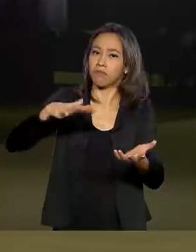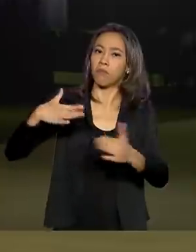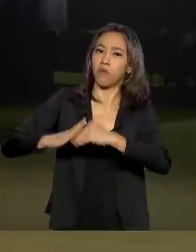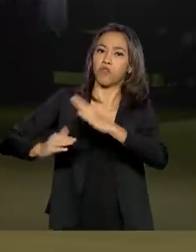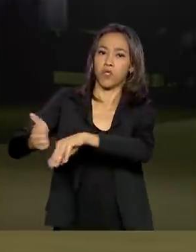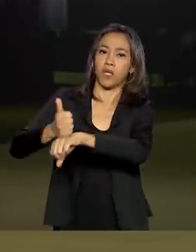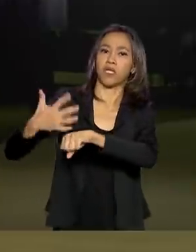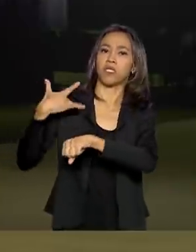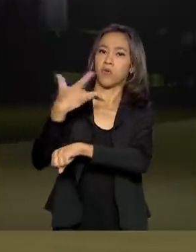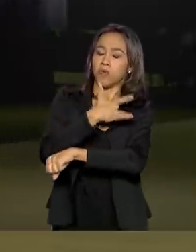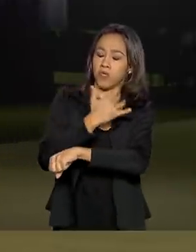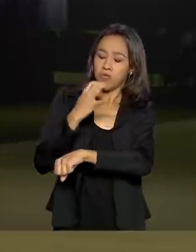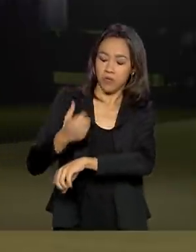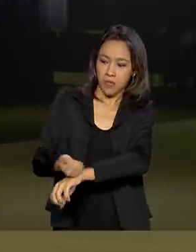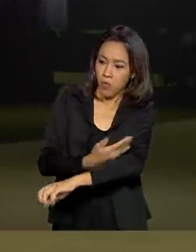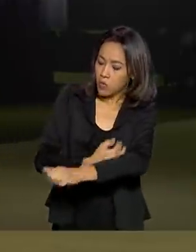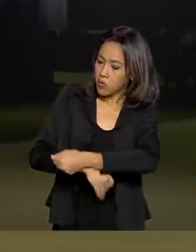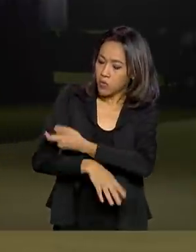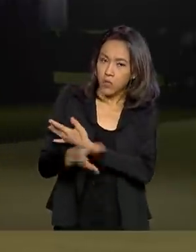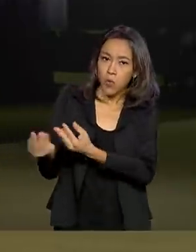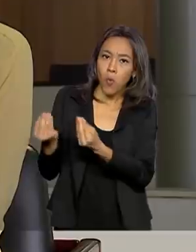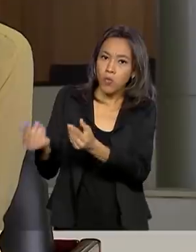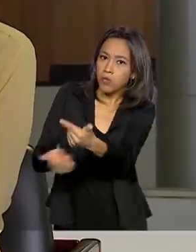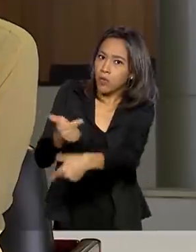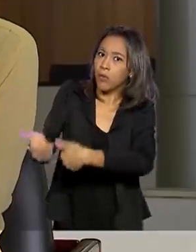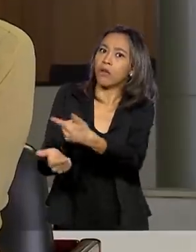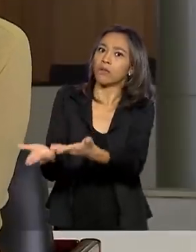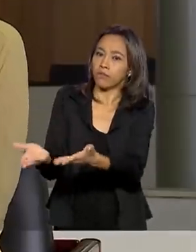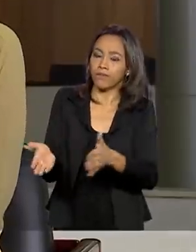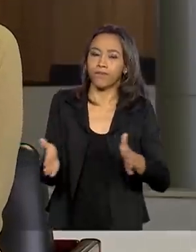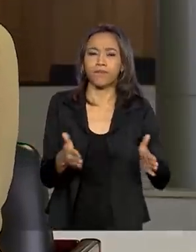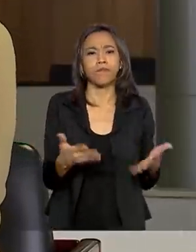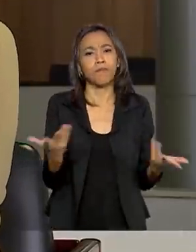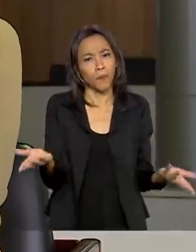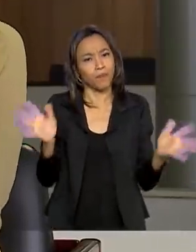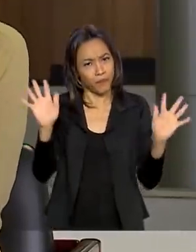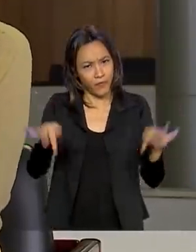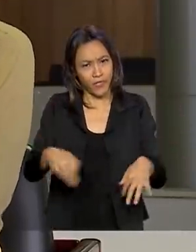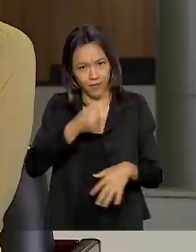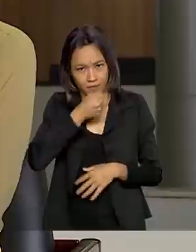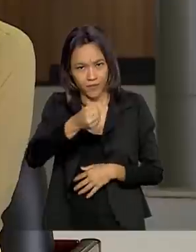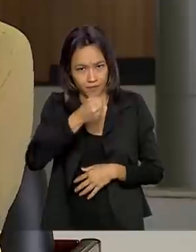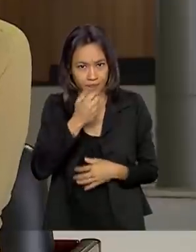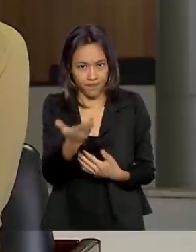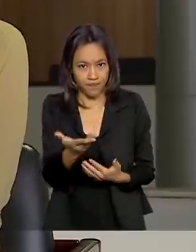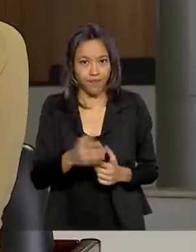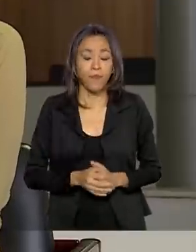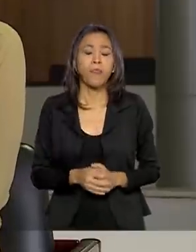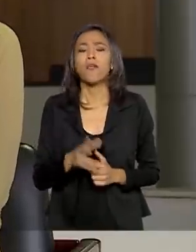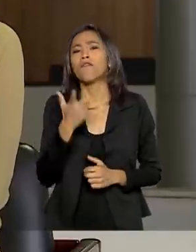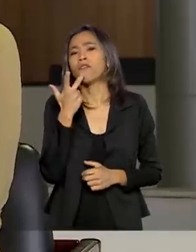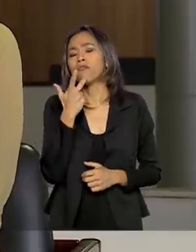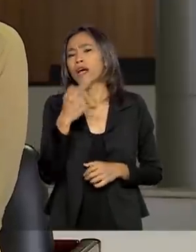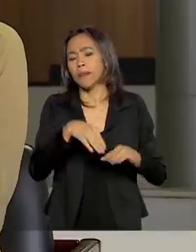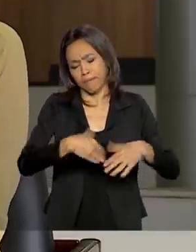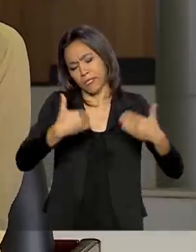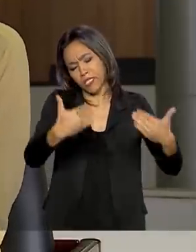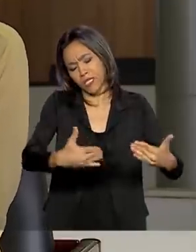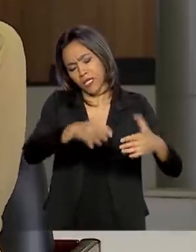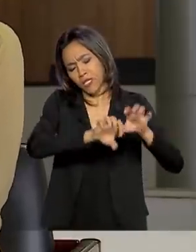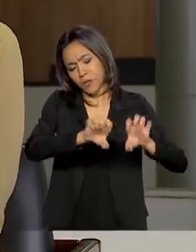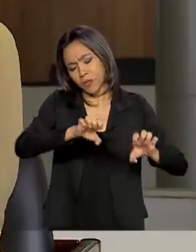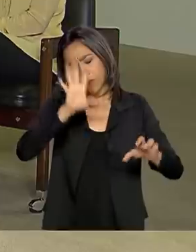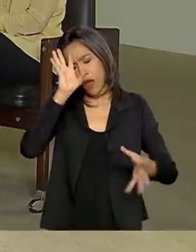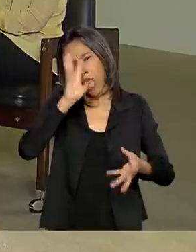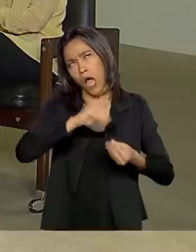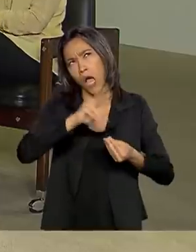é emocionante ver como esses caras estão se doando pelo Brasil. Bom, ministro, para a gente encerrar, quando se fala em Ministério da Infraestrutura, a gente lembra o